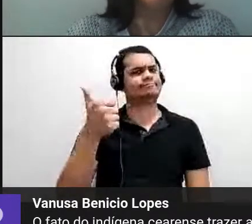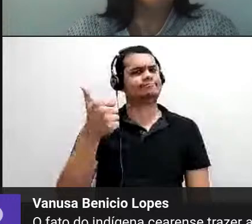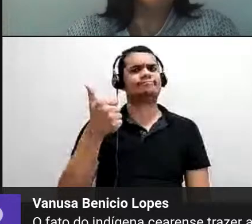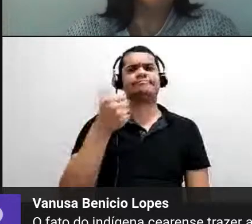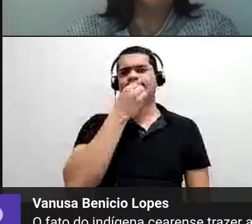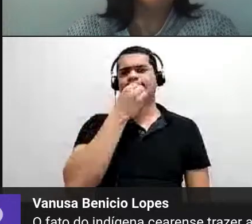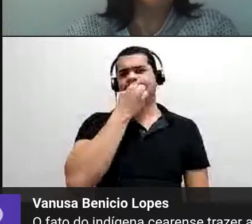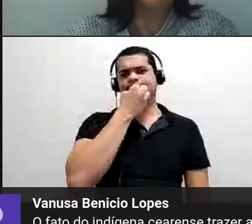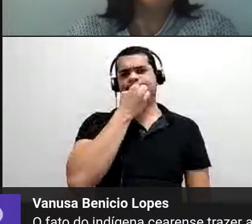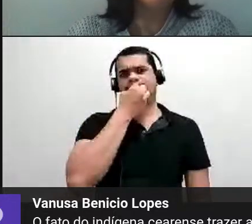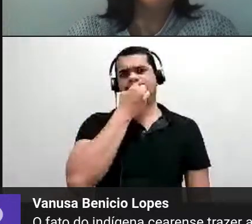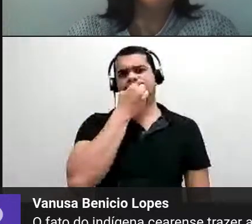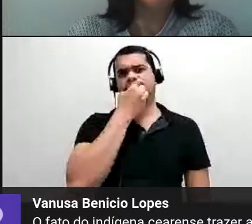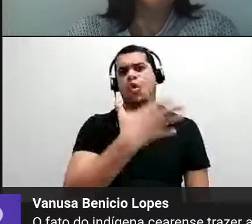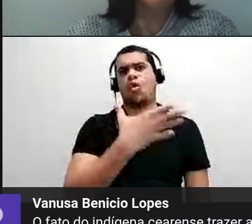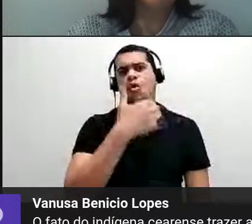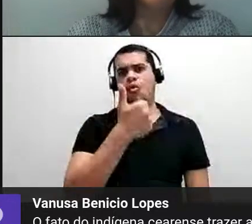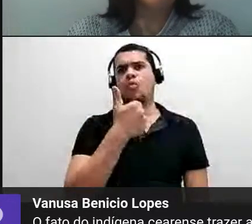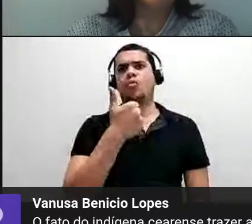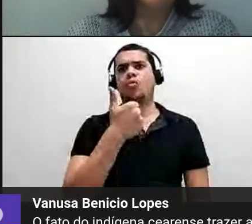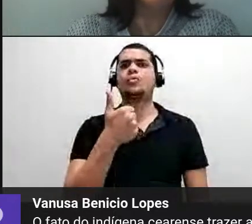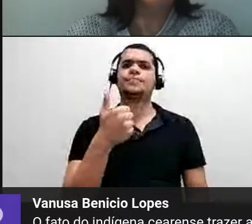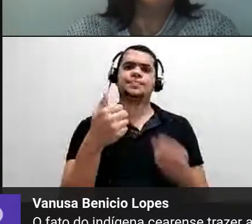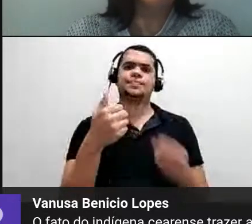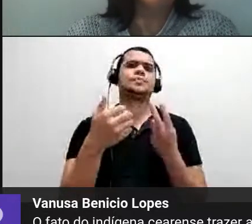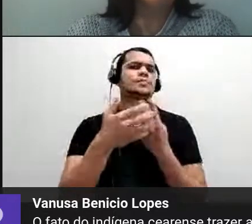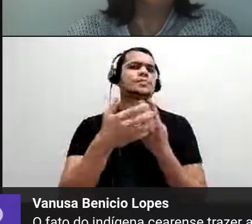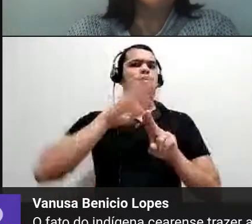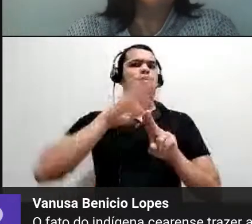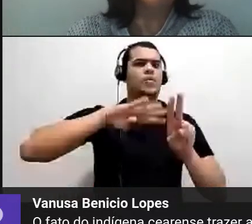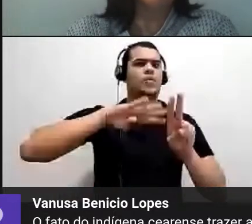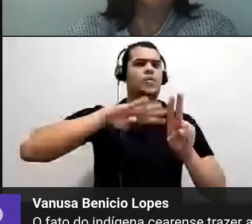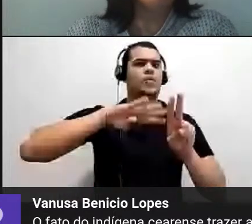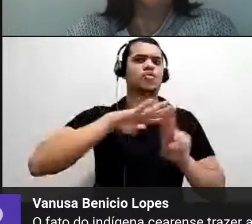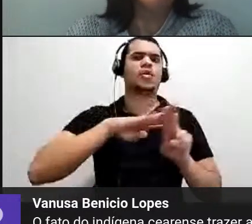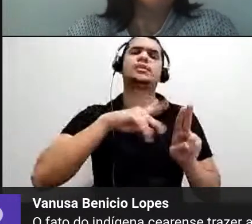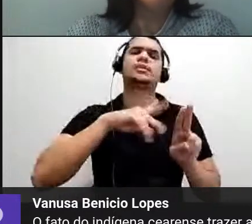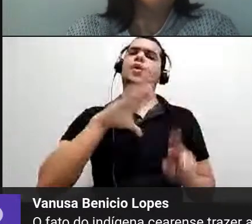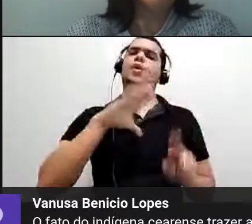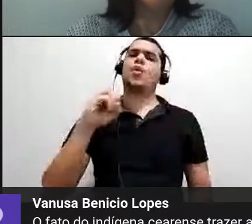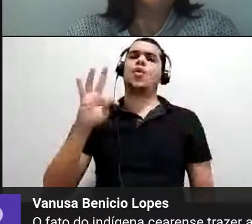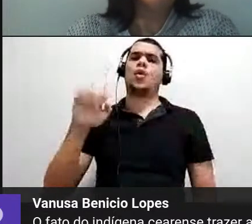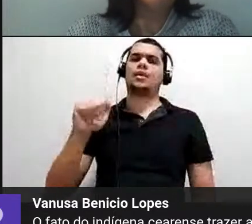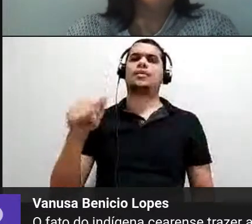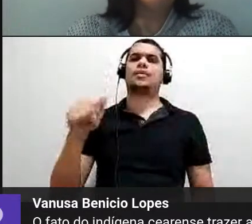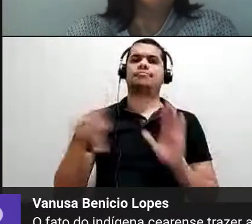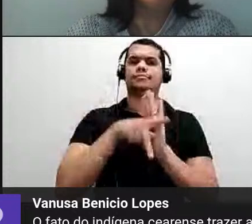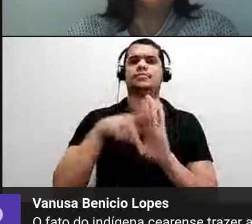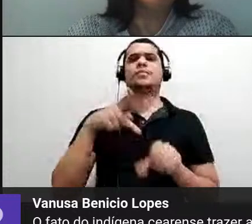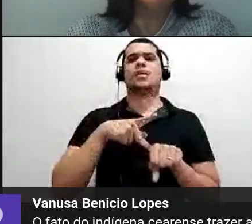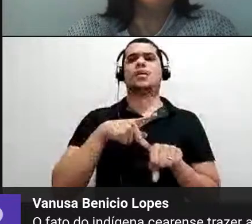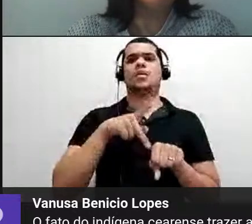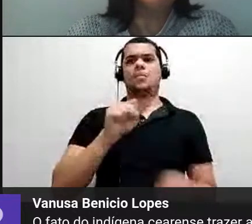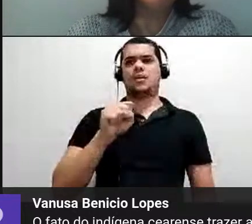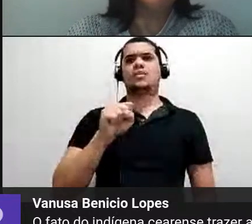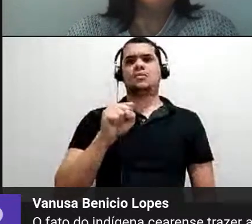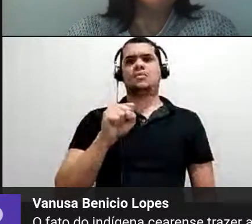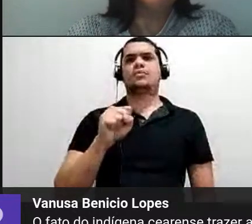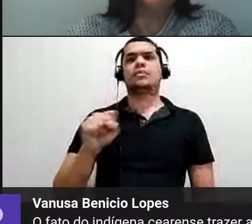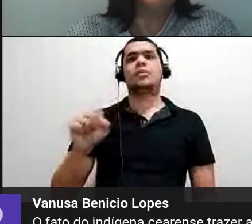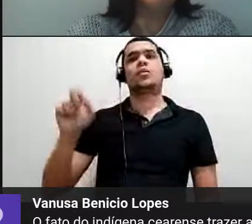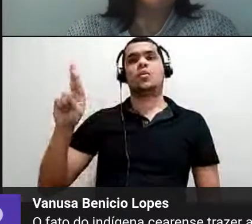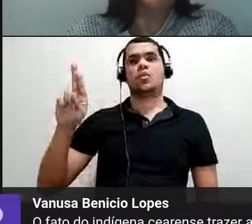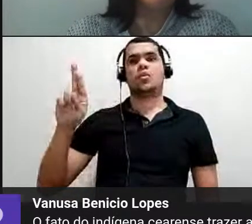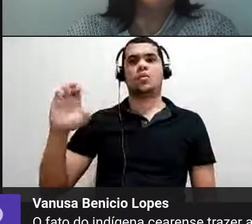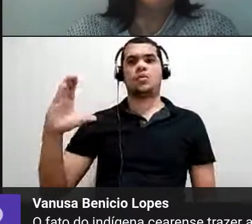lá na UEPG que tem o programa de cotas para pós, né? A UES, lá no... aqui no Ceará está bem